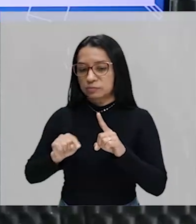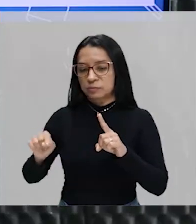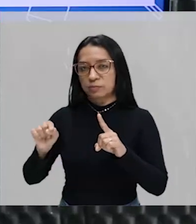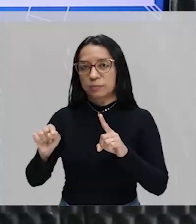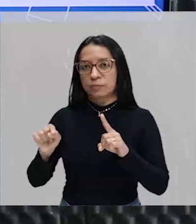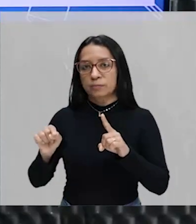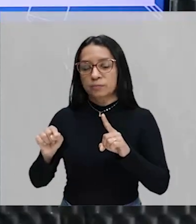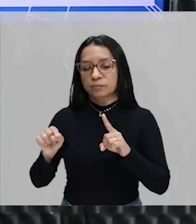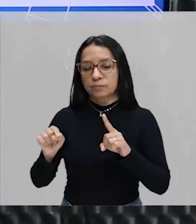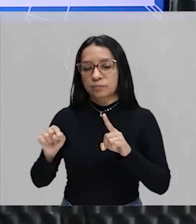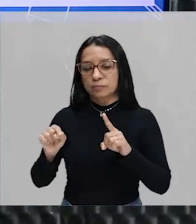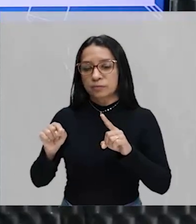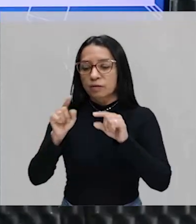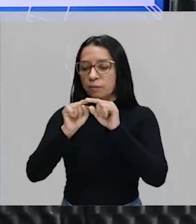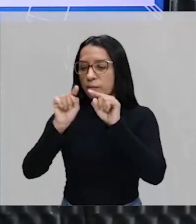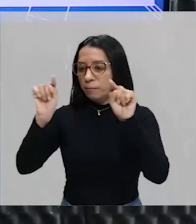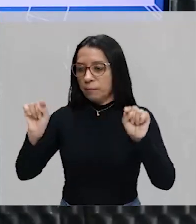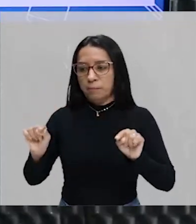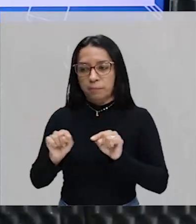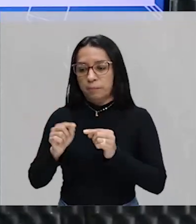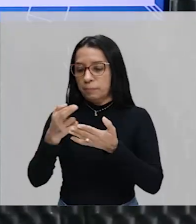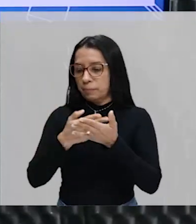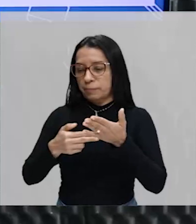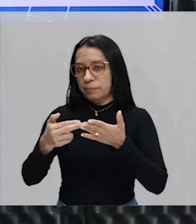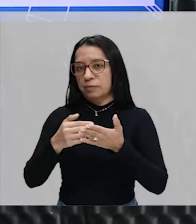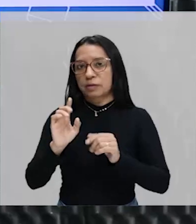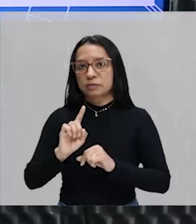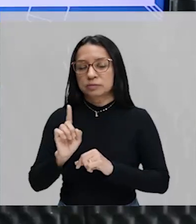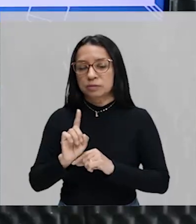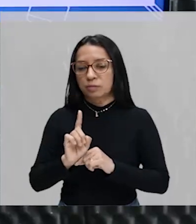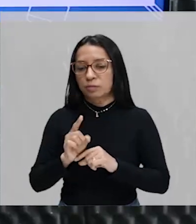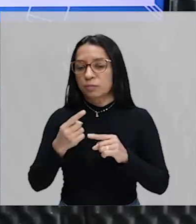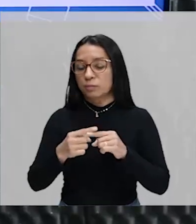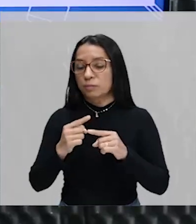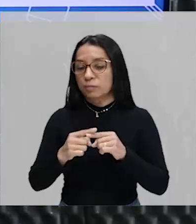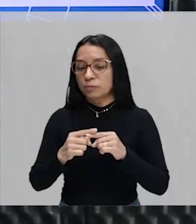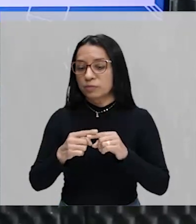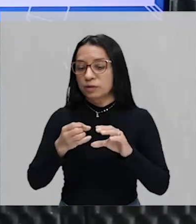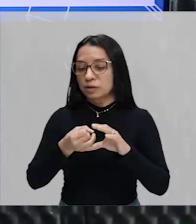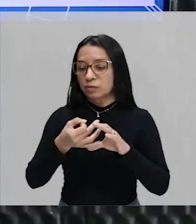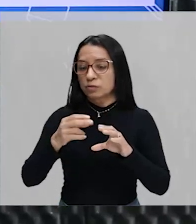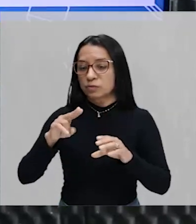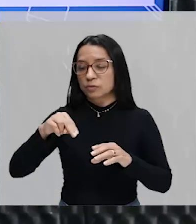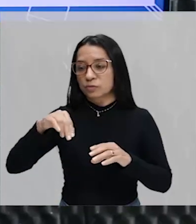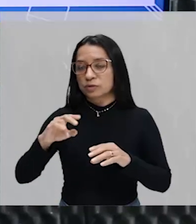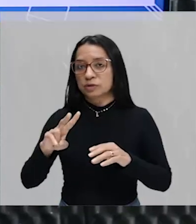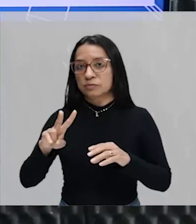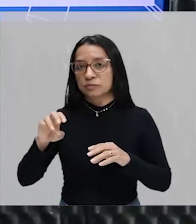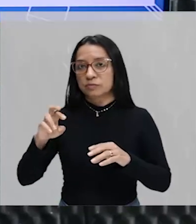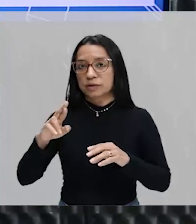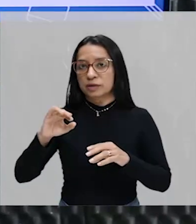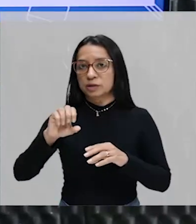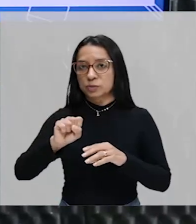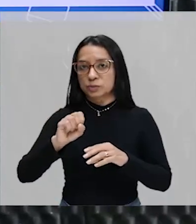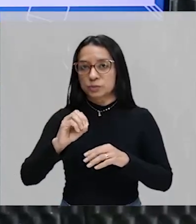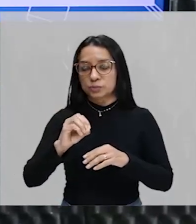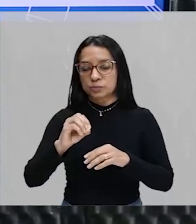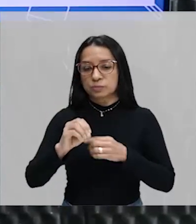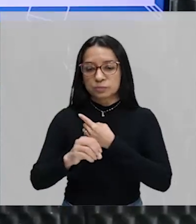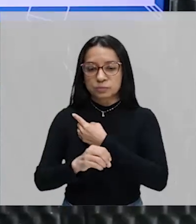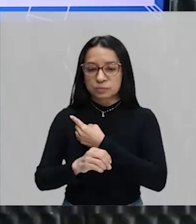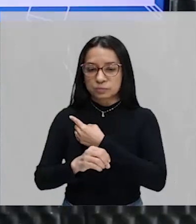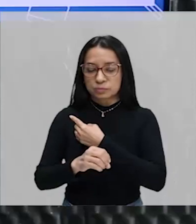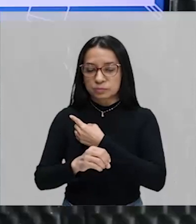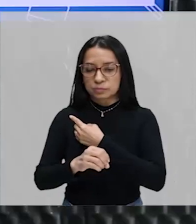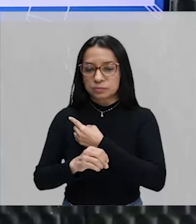Você não vai pintar o retângulo, porque o retângulo é conjunto universo. Então, quando nós colocamos aqui, ó, com